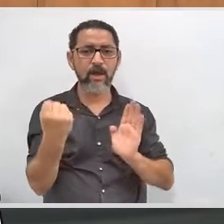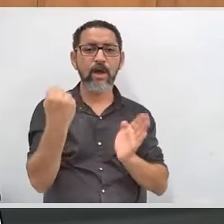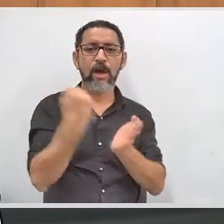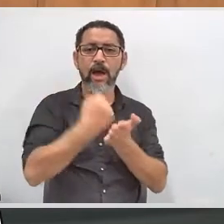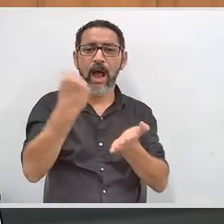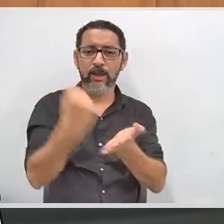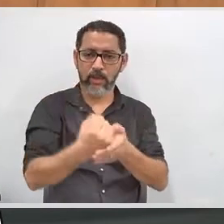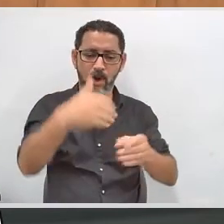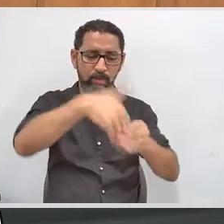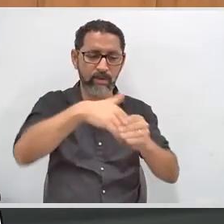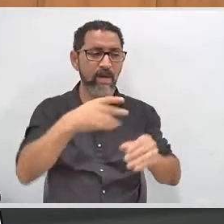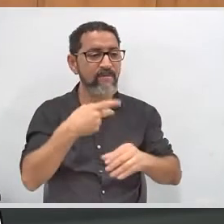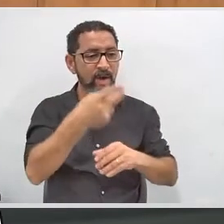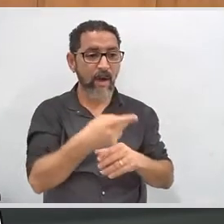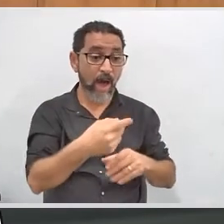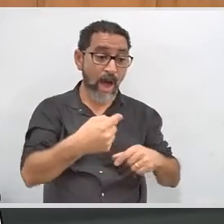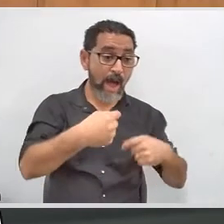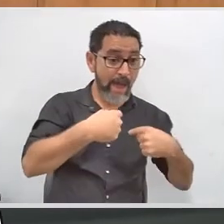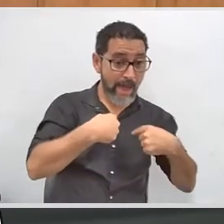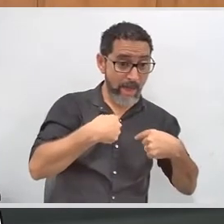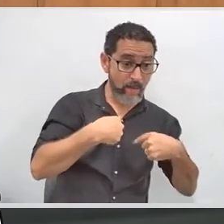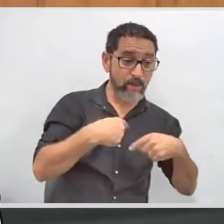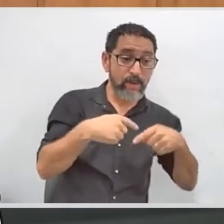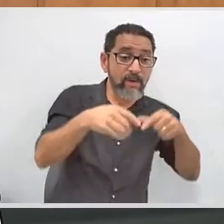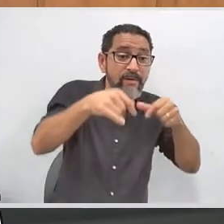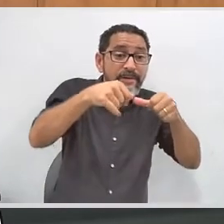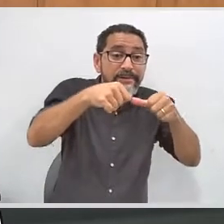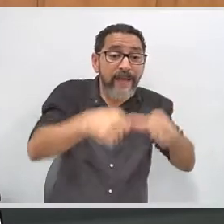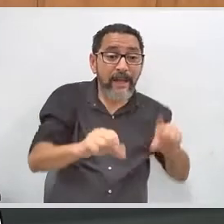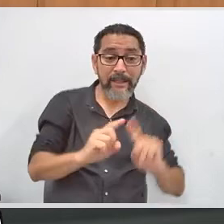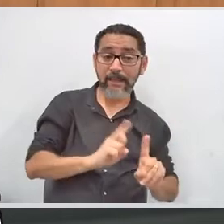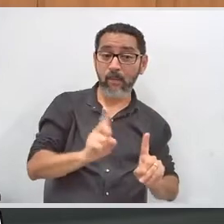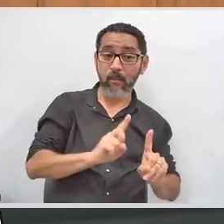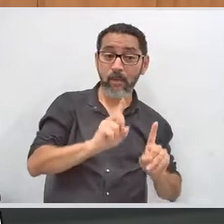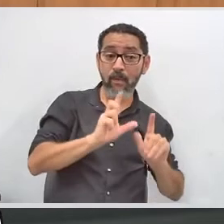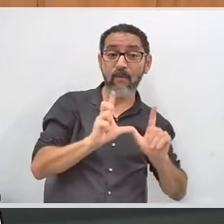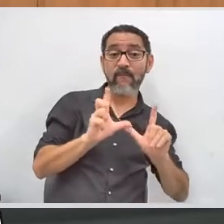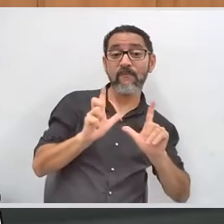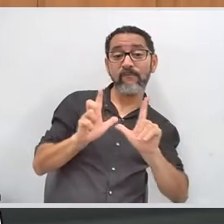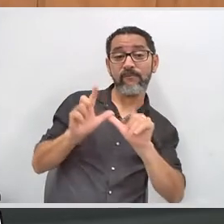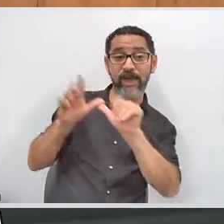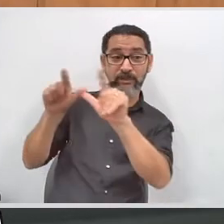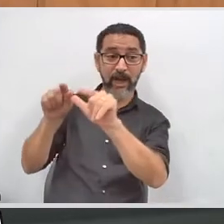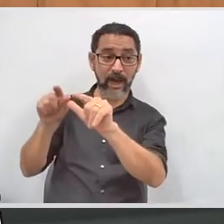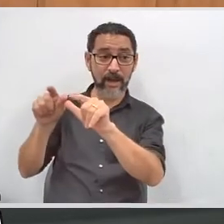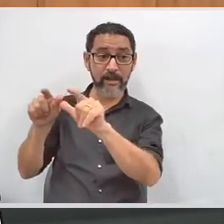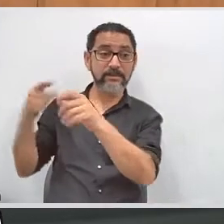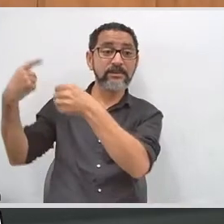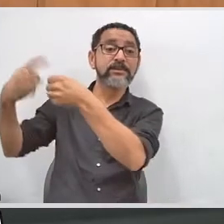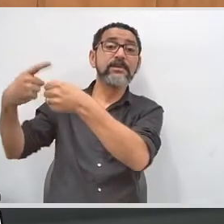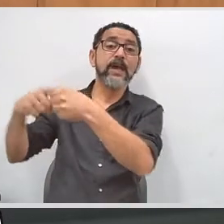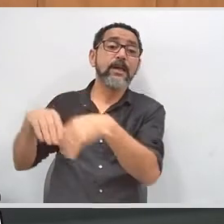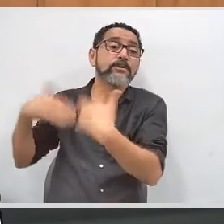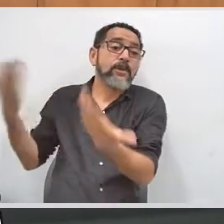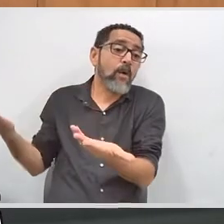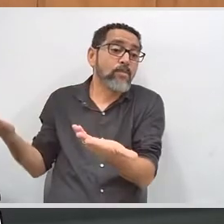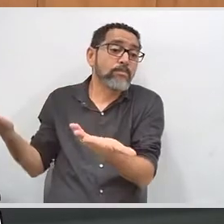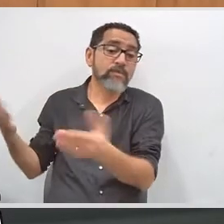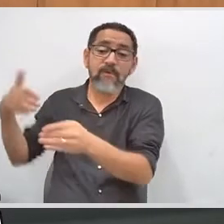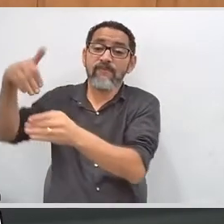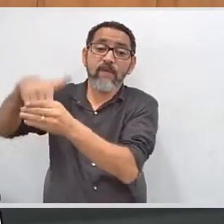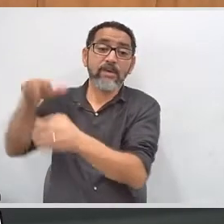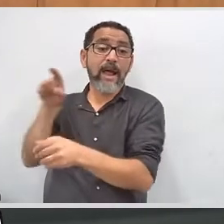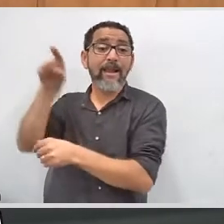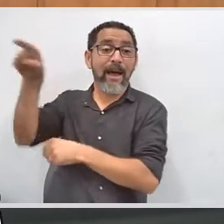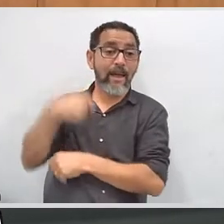local no dia da eleição e fazer uma transferência provisória. Isso serve para o voto Ele mora em Belo Horizonte, mas vai estar em